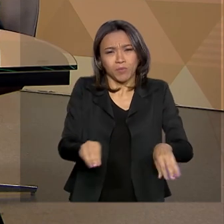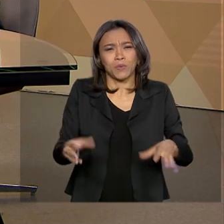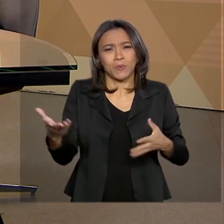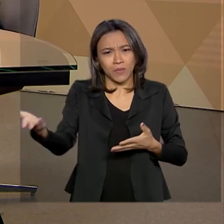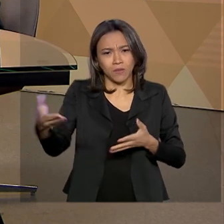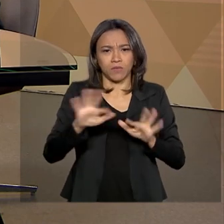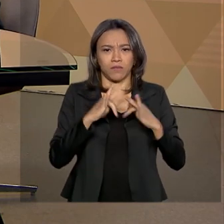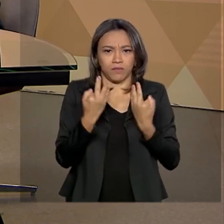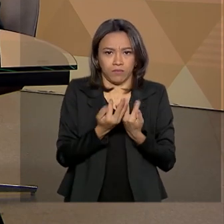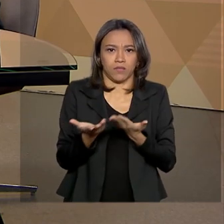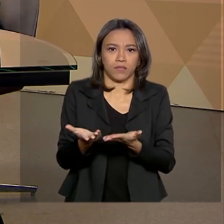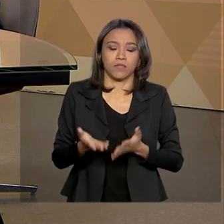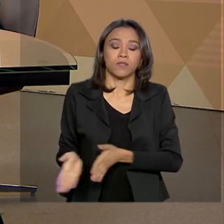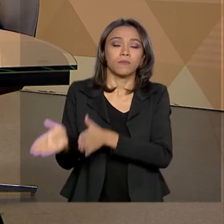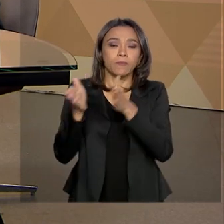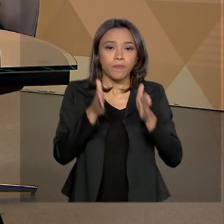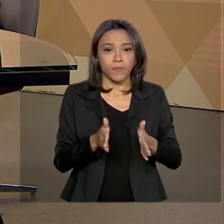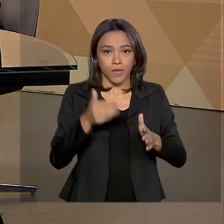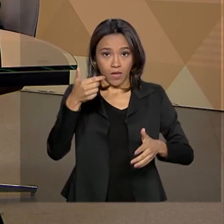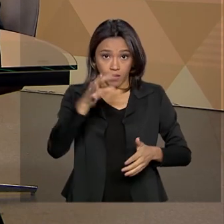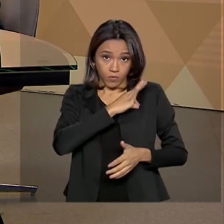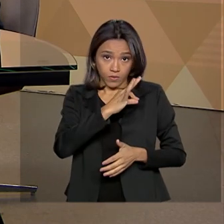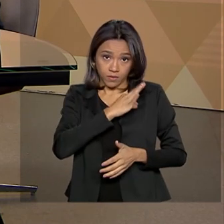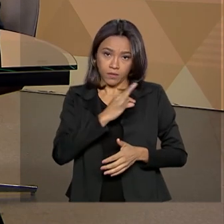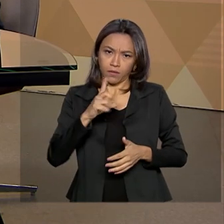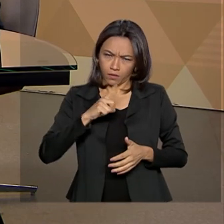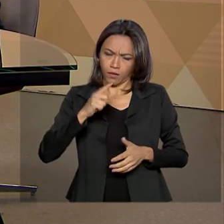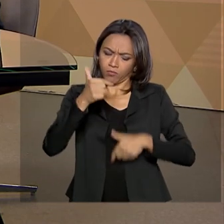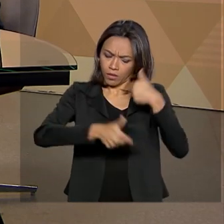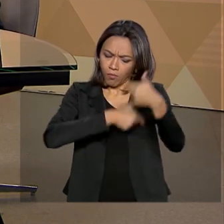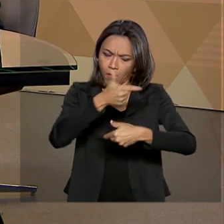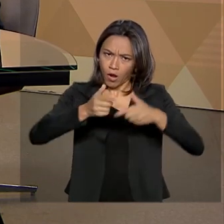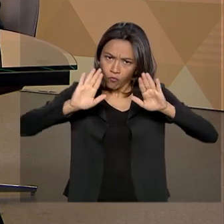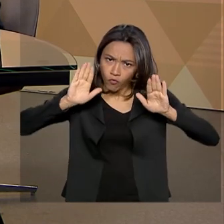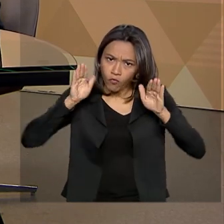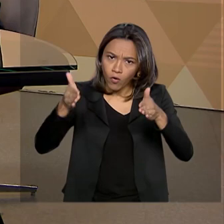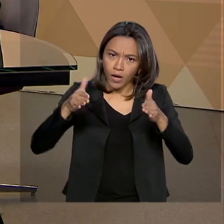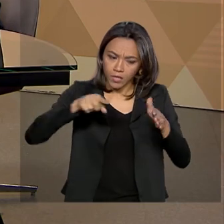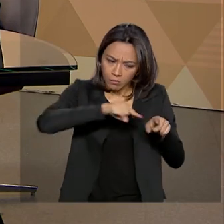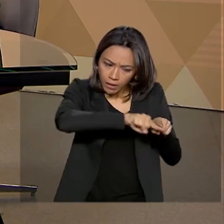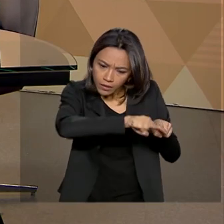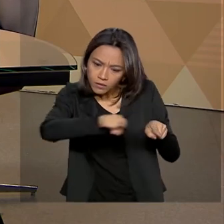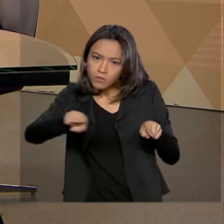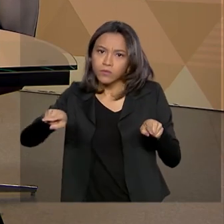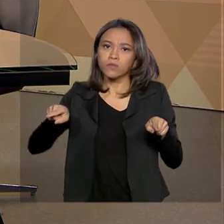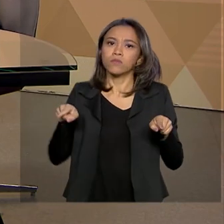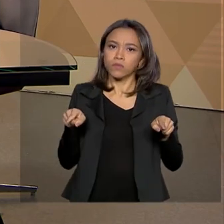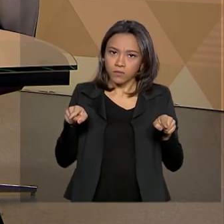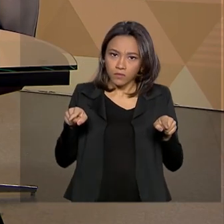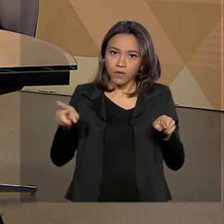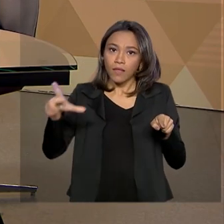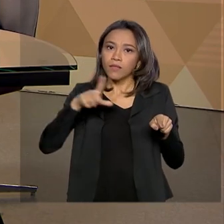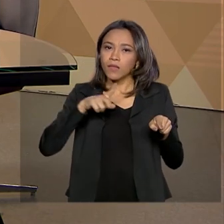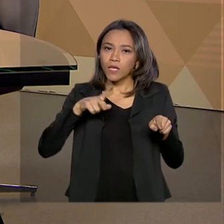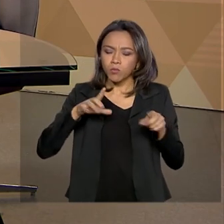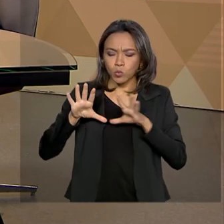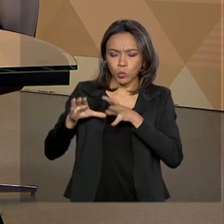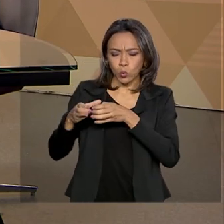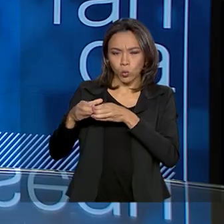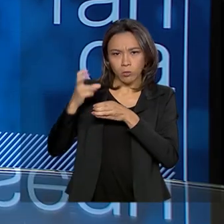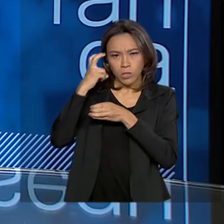A polícia tem um trabalho focado para essas ações, nós temos um aprimoramento da inteligência